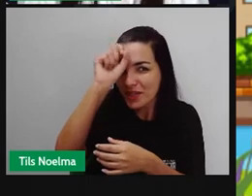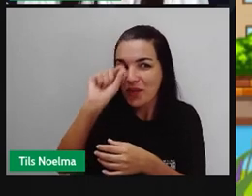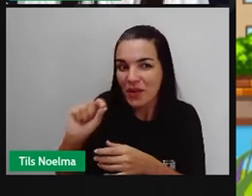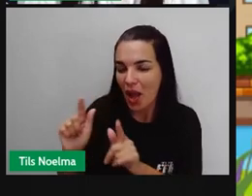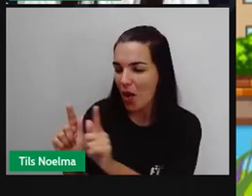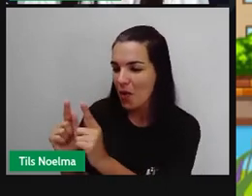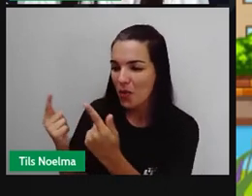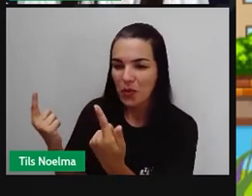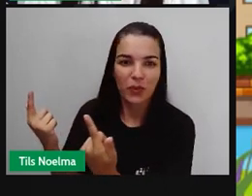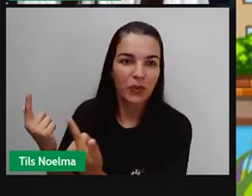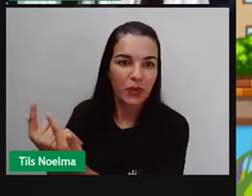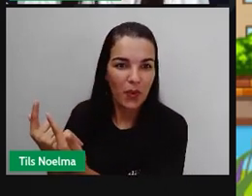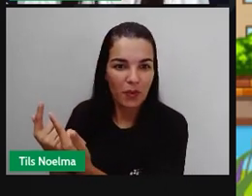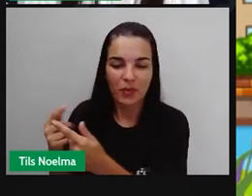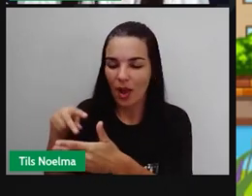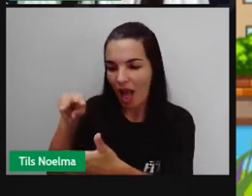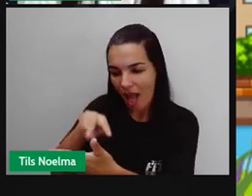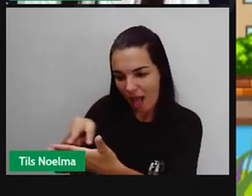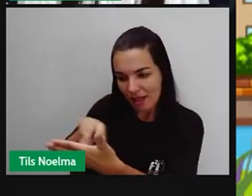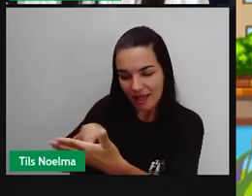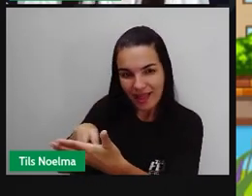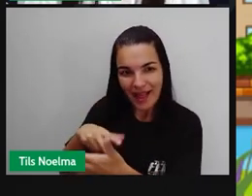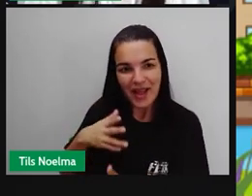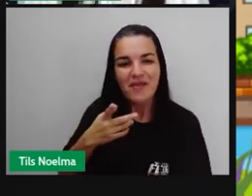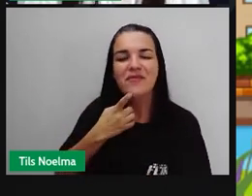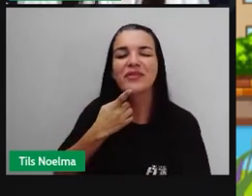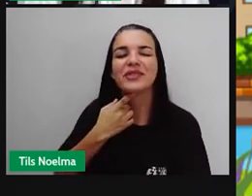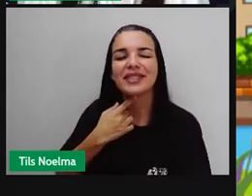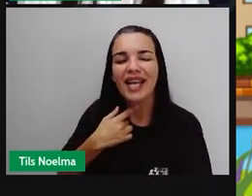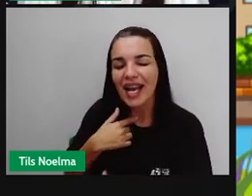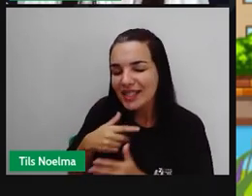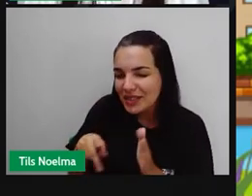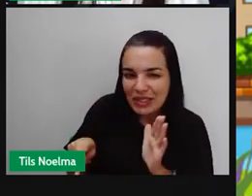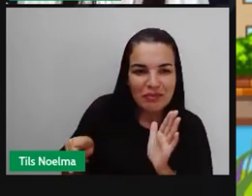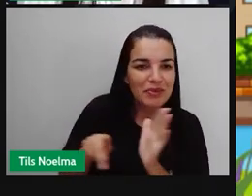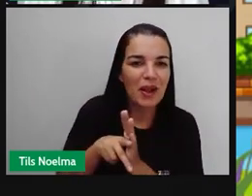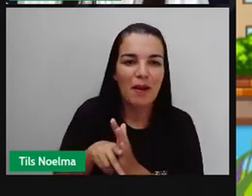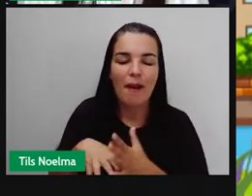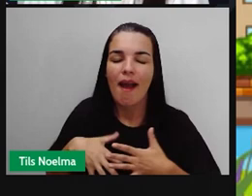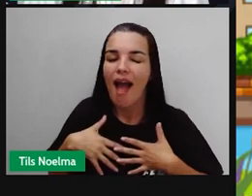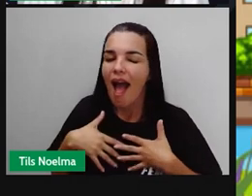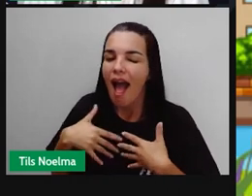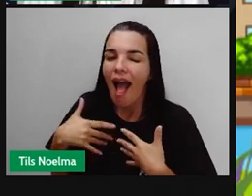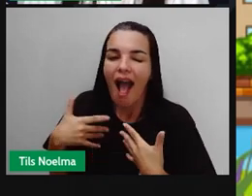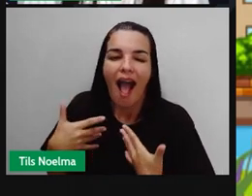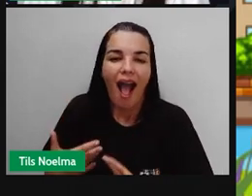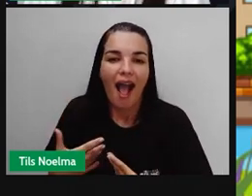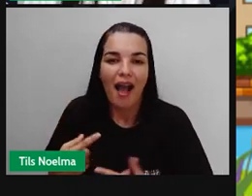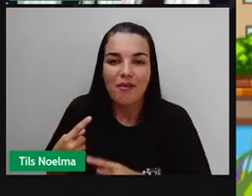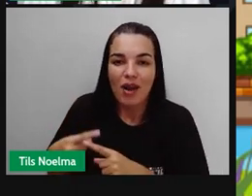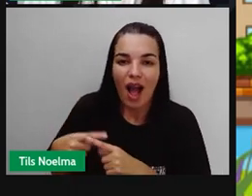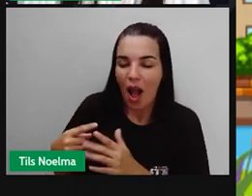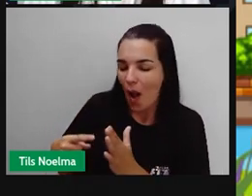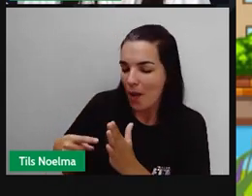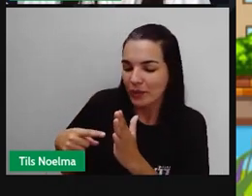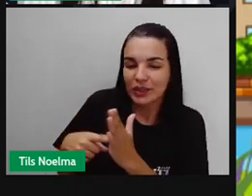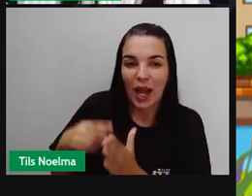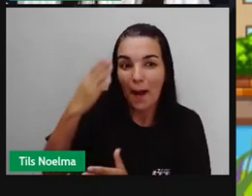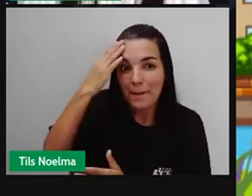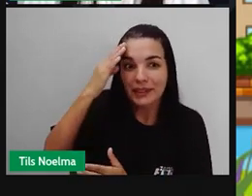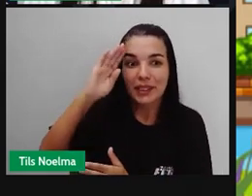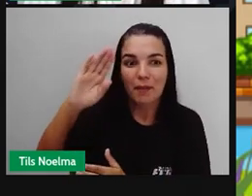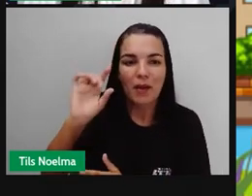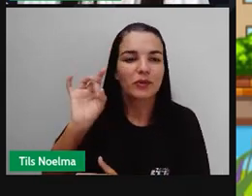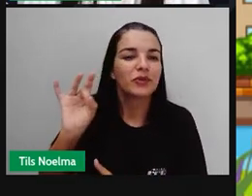leitura que a gente apresentou aí, que seria a leitura mais simples, onde o objetivo principal aí seria apenas